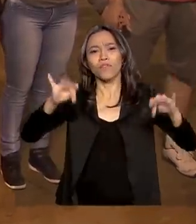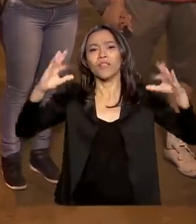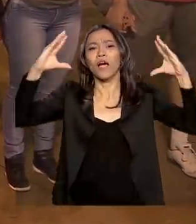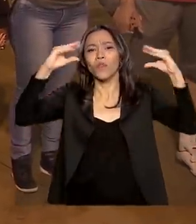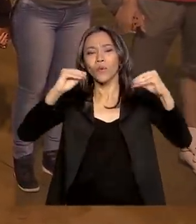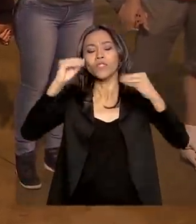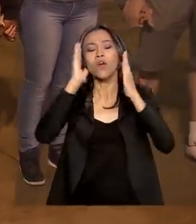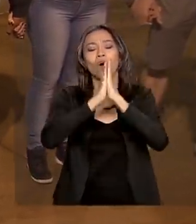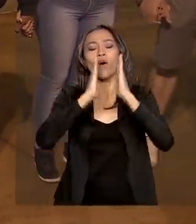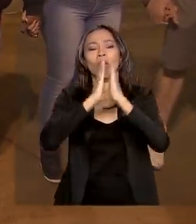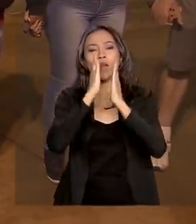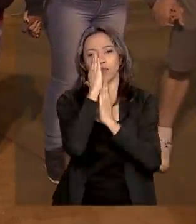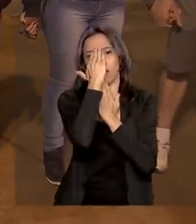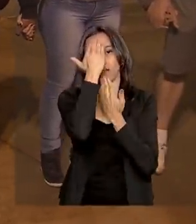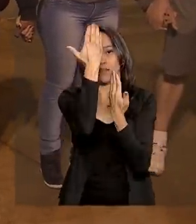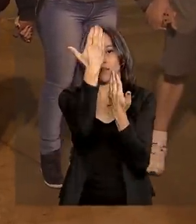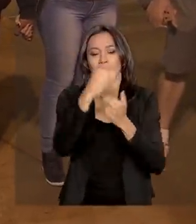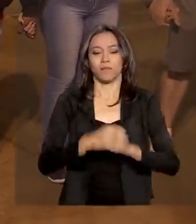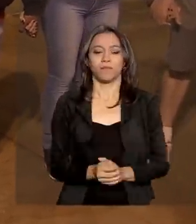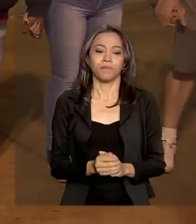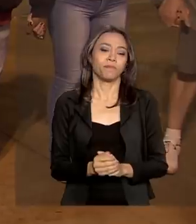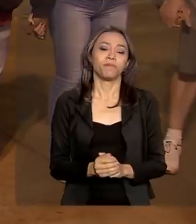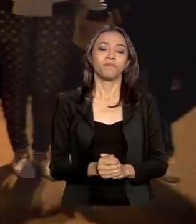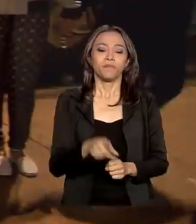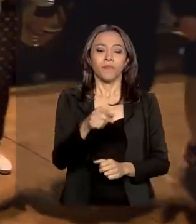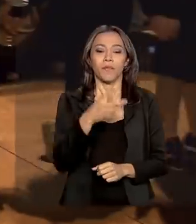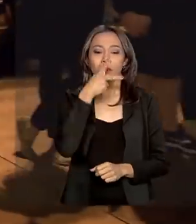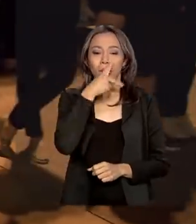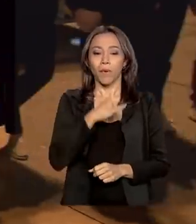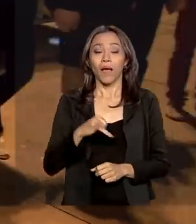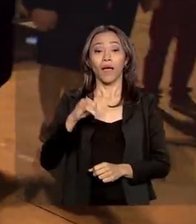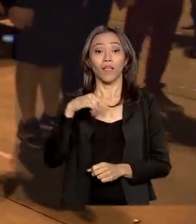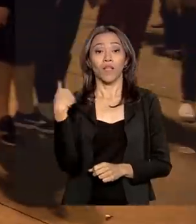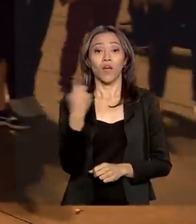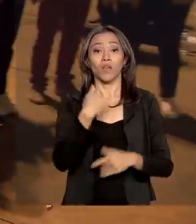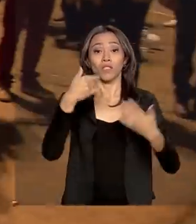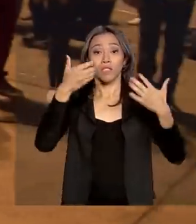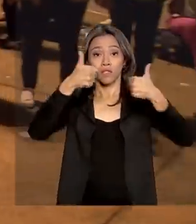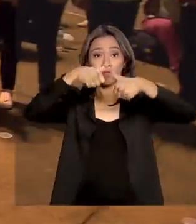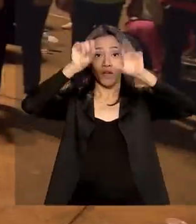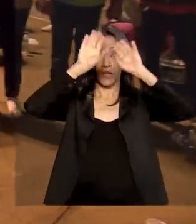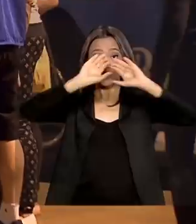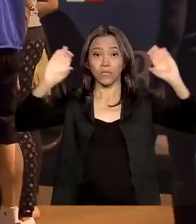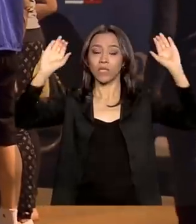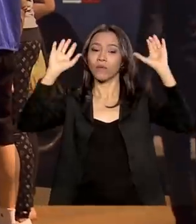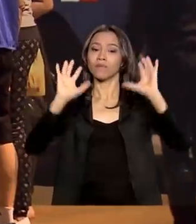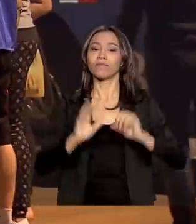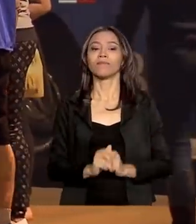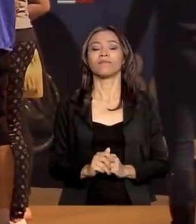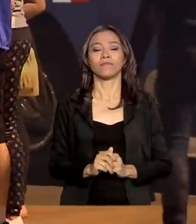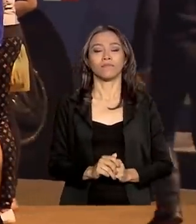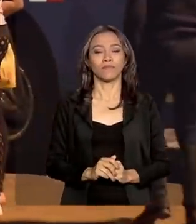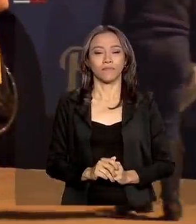oração de agradecimento. Pai nosso que estás nos céus, santificado seja o vosso nome.